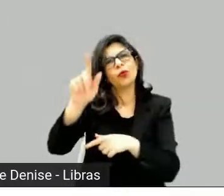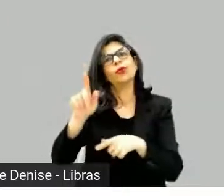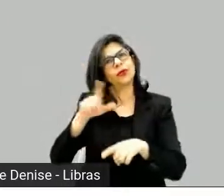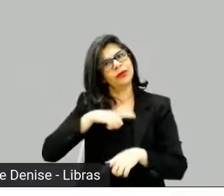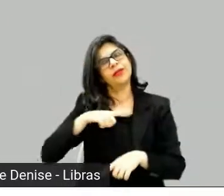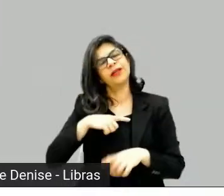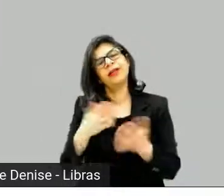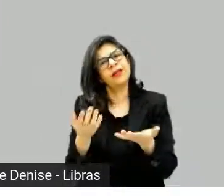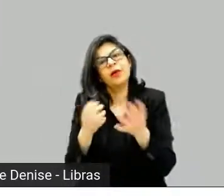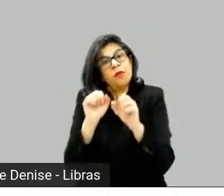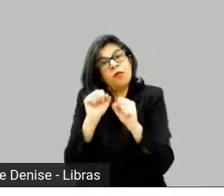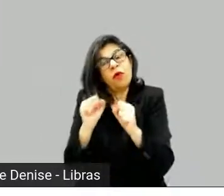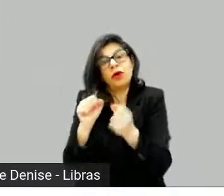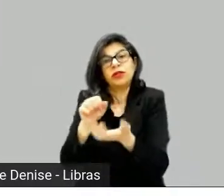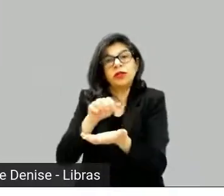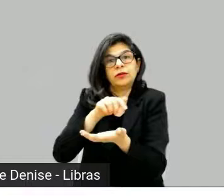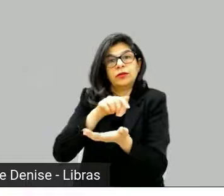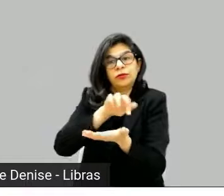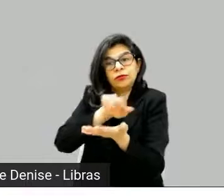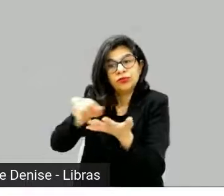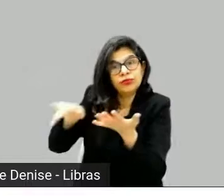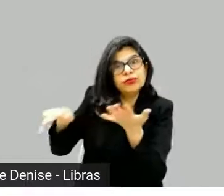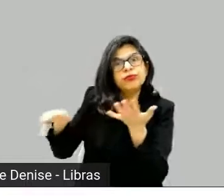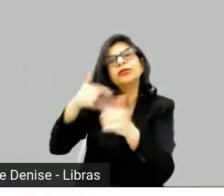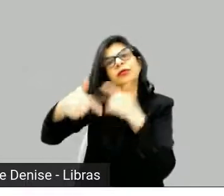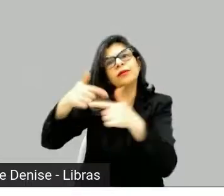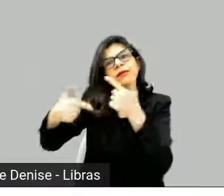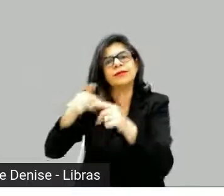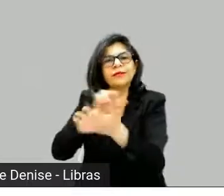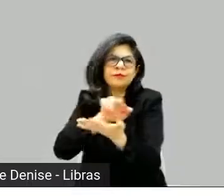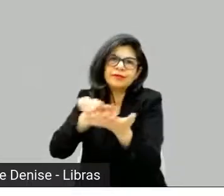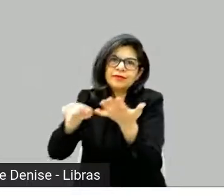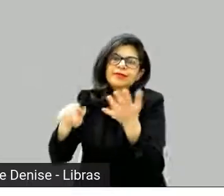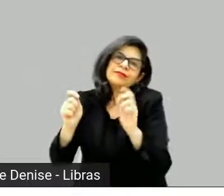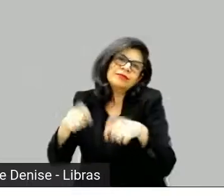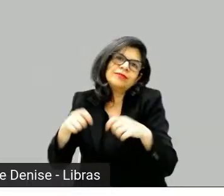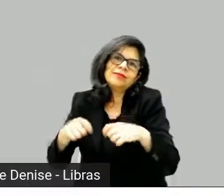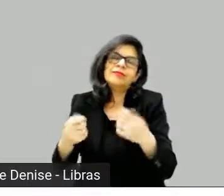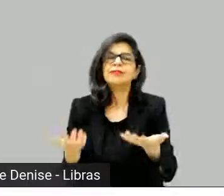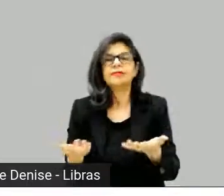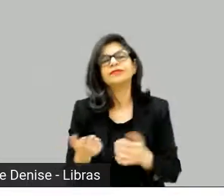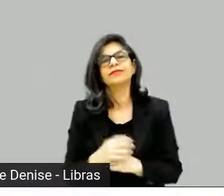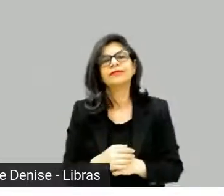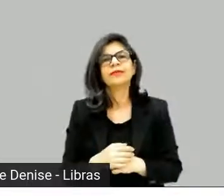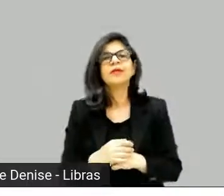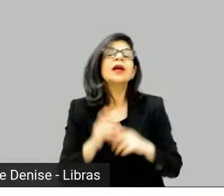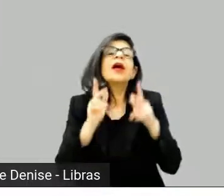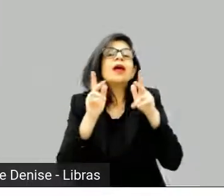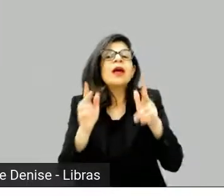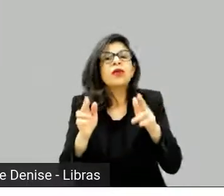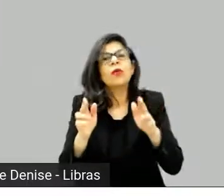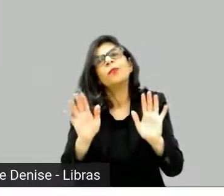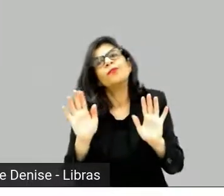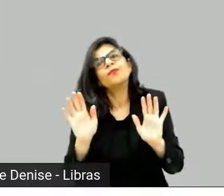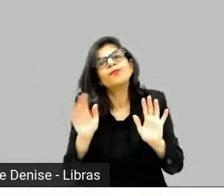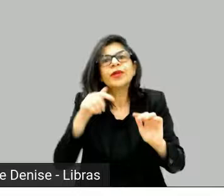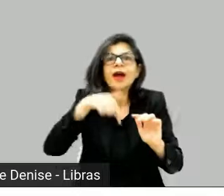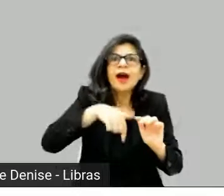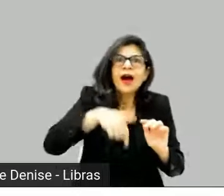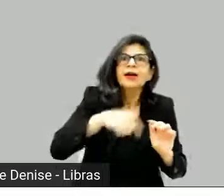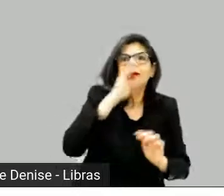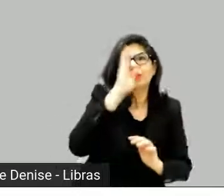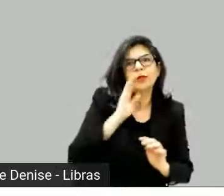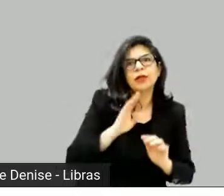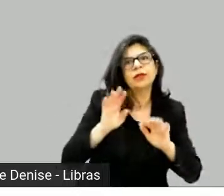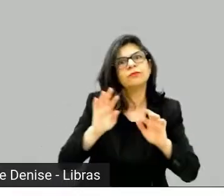produtor executivo ou de co-executive producer ou coisa parecida. no Brasil, isso tudo é um pouco mais confuso,